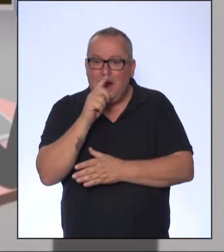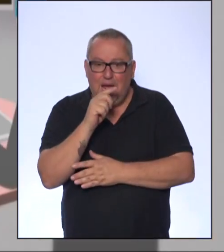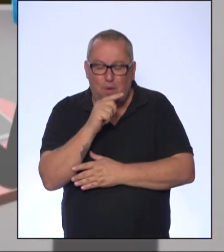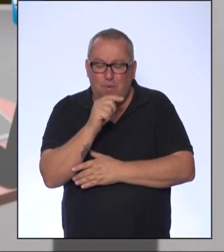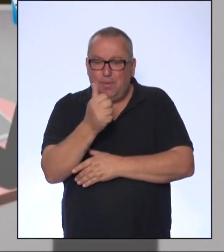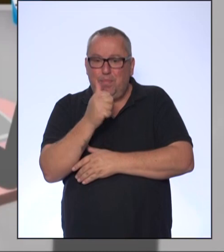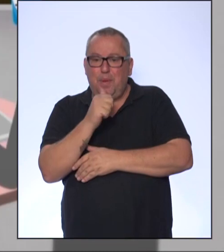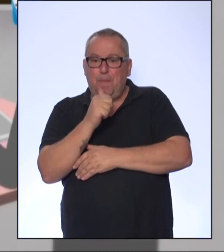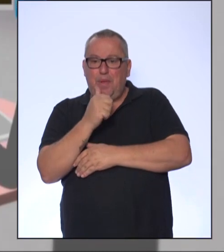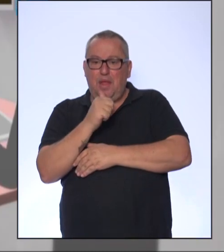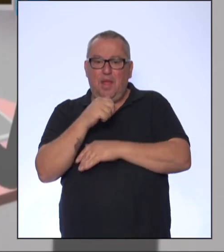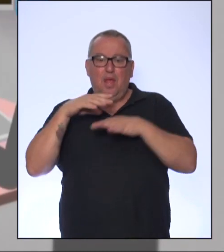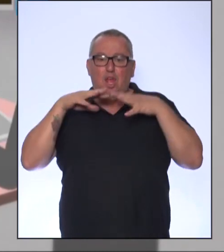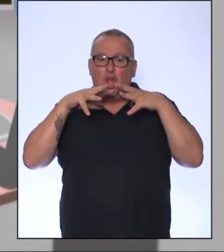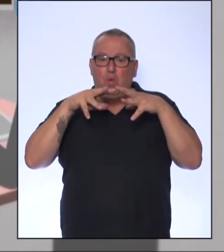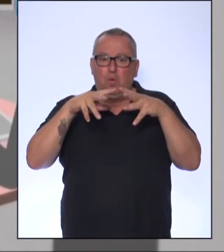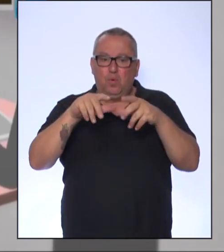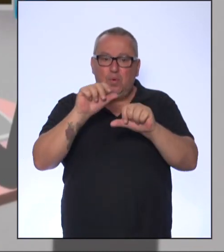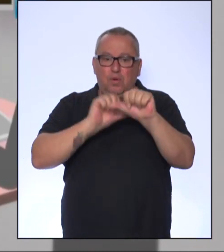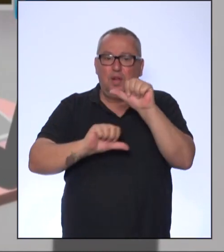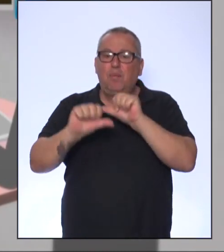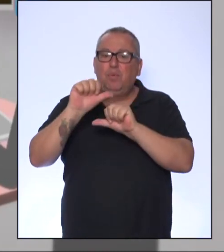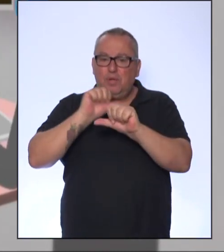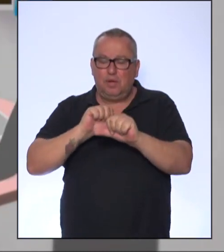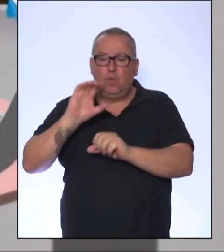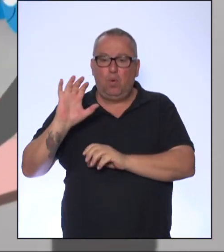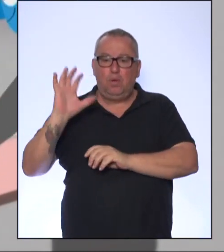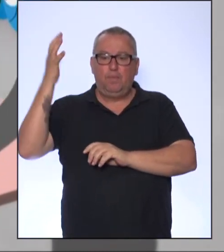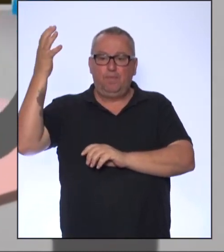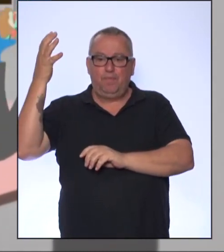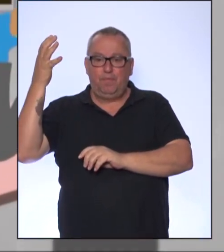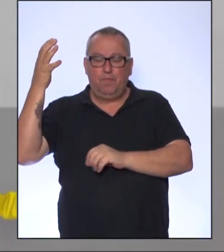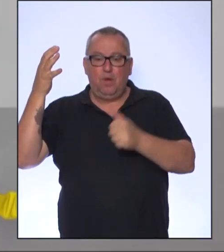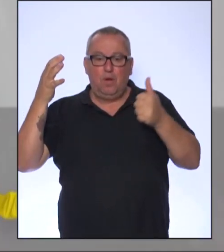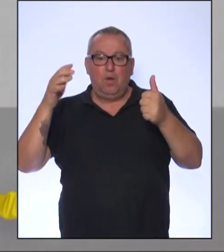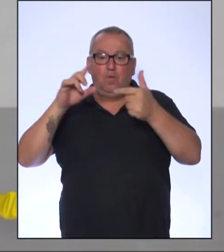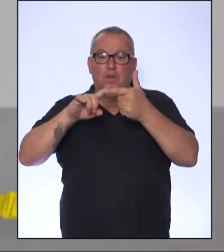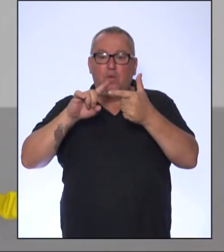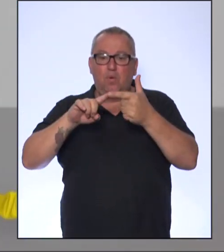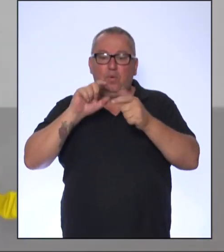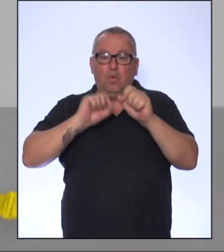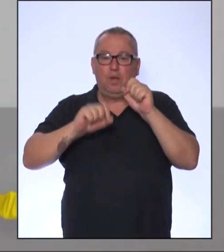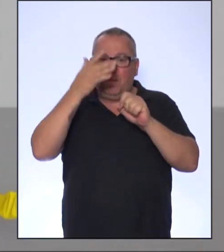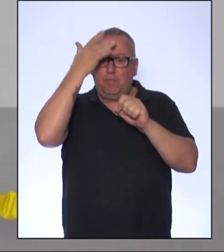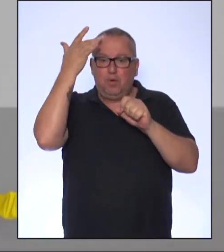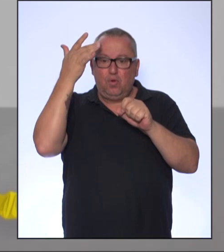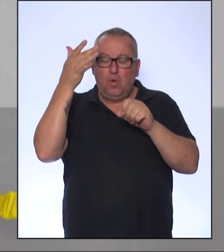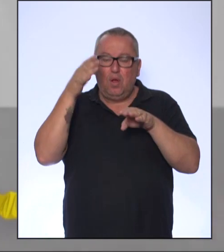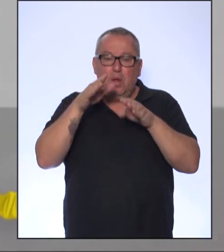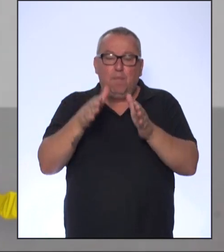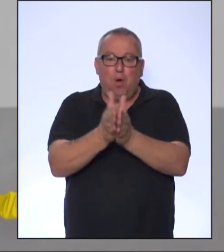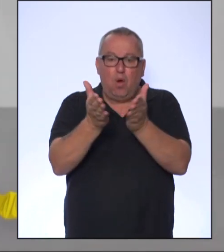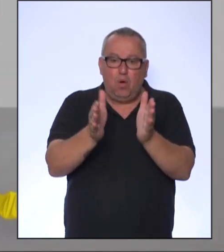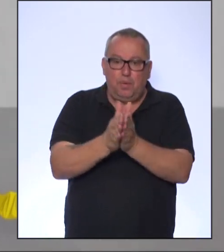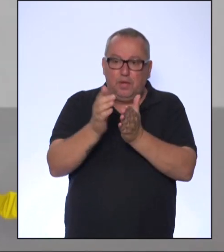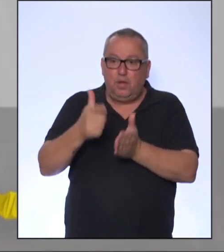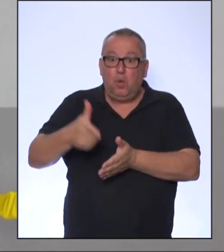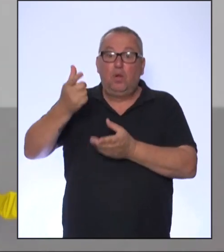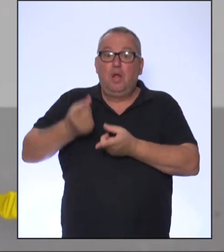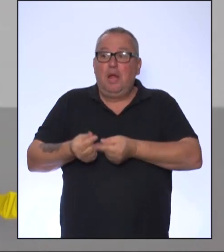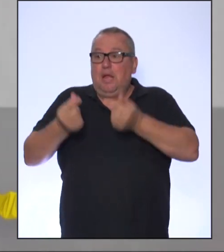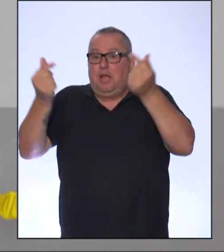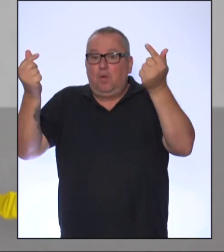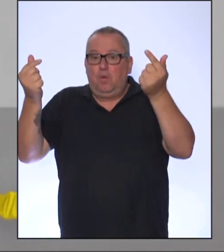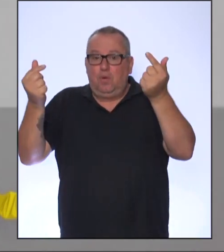água potável. Tudo isso está mudando o clima. O segundo problema é a desigualdade. Algumas pessoas na Terra têm muito mais do que